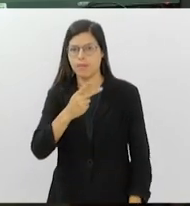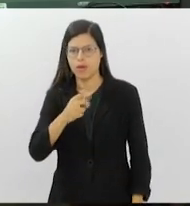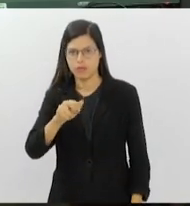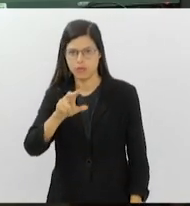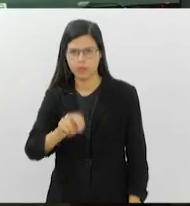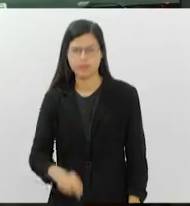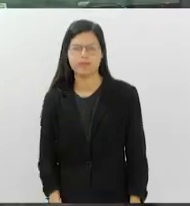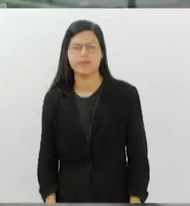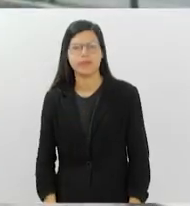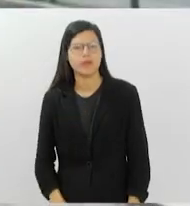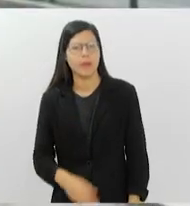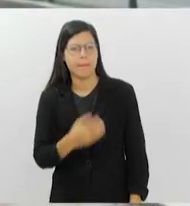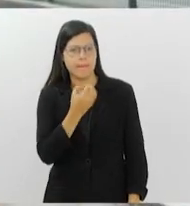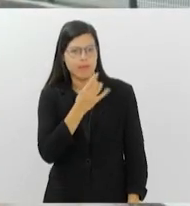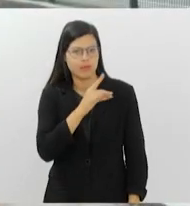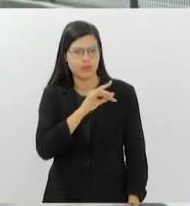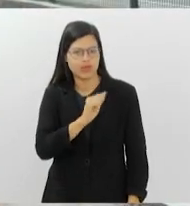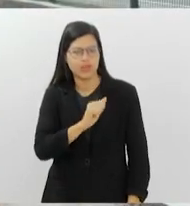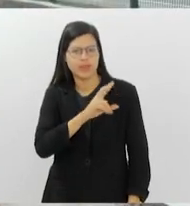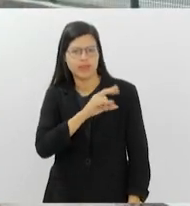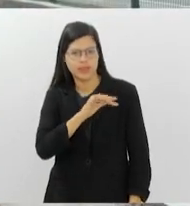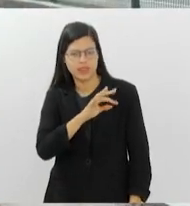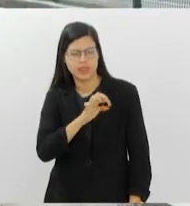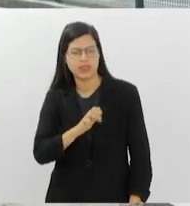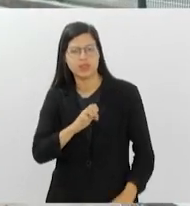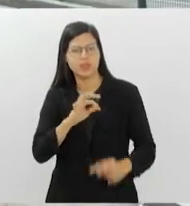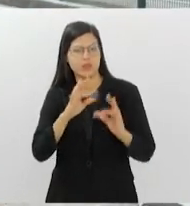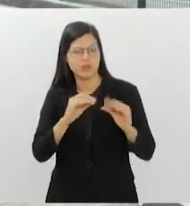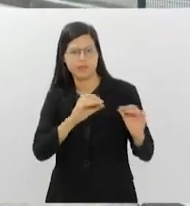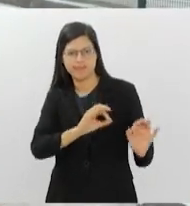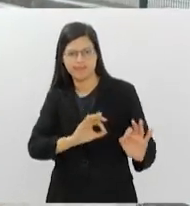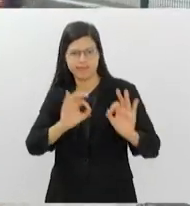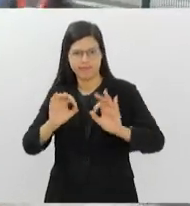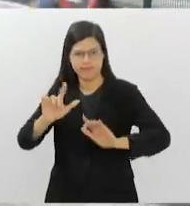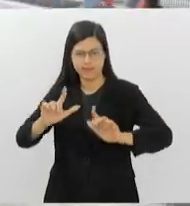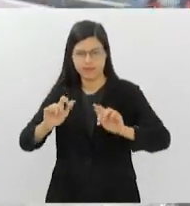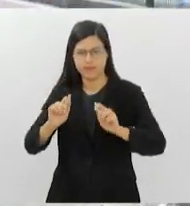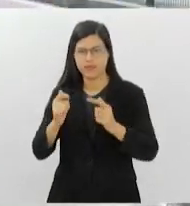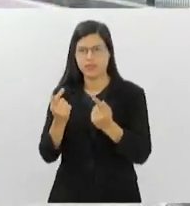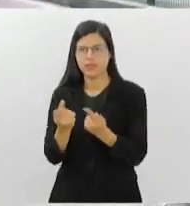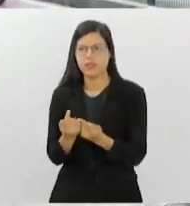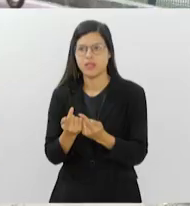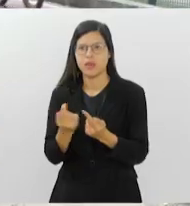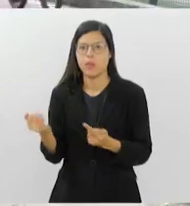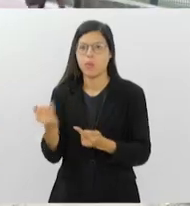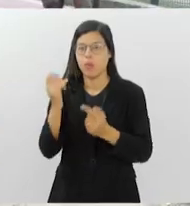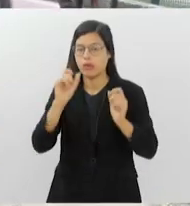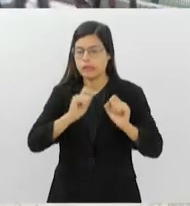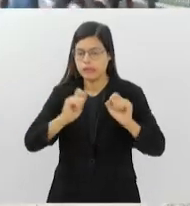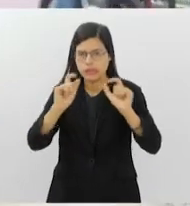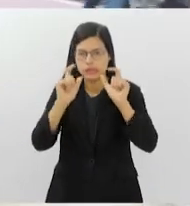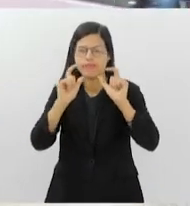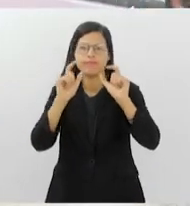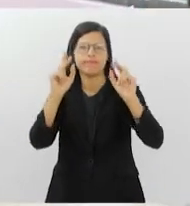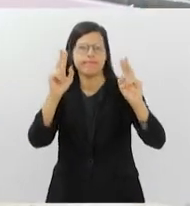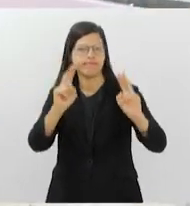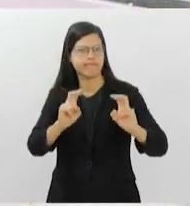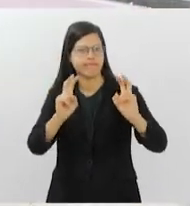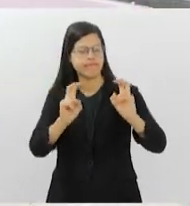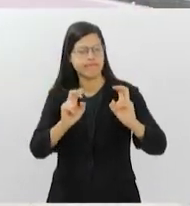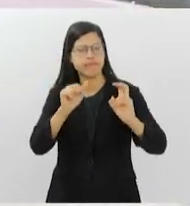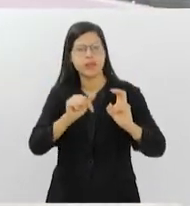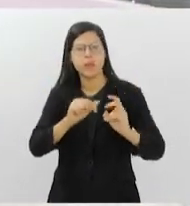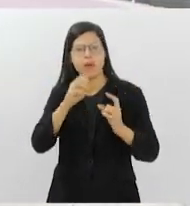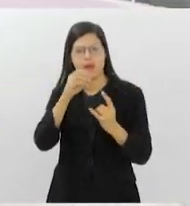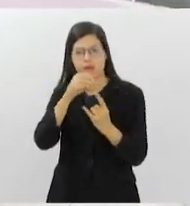Olá, bom dia, Vicente. Bom dia a todos que acompanham a TV Alerj. Muito importante alertar sobre esse tema, né, Vicente? Segundo a